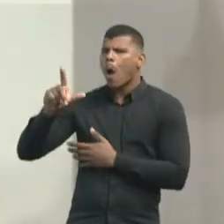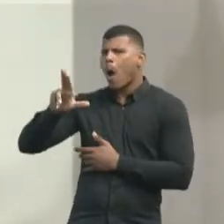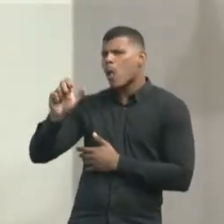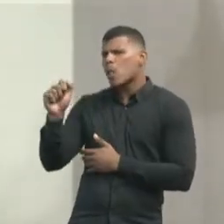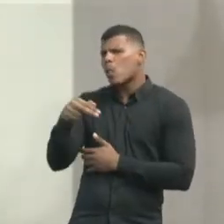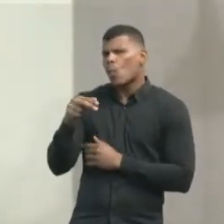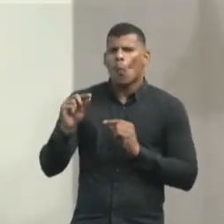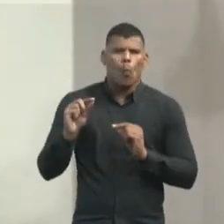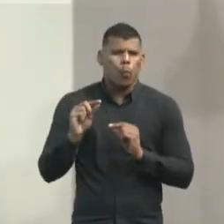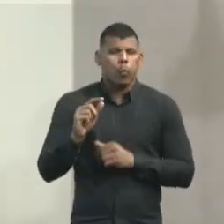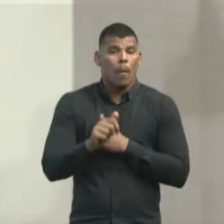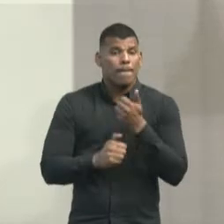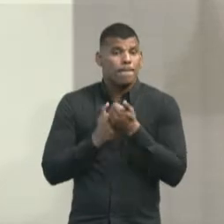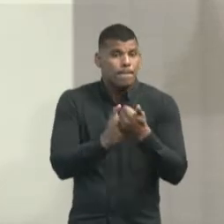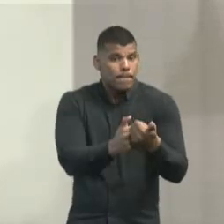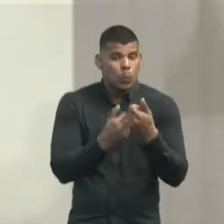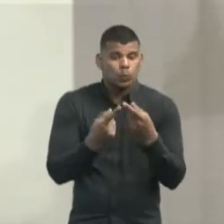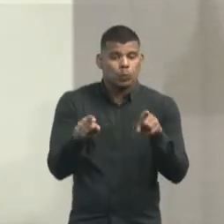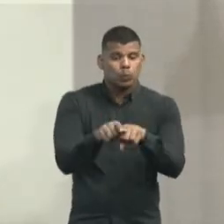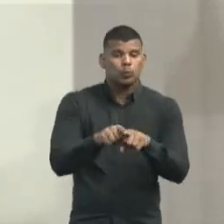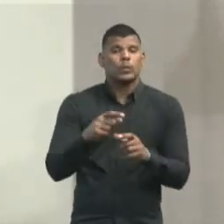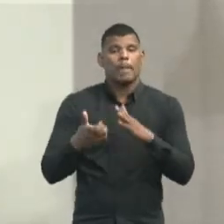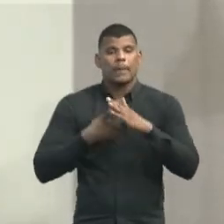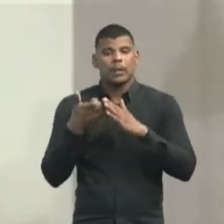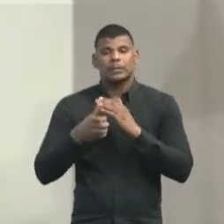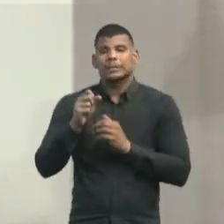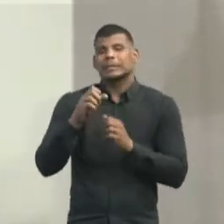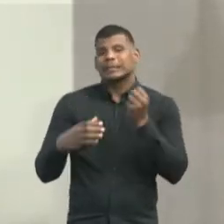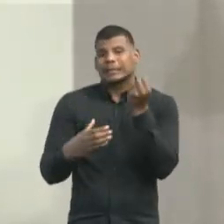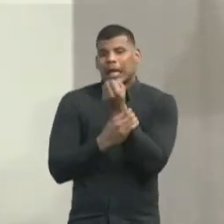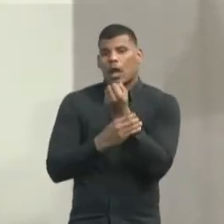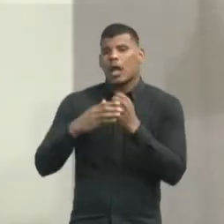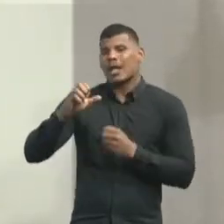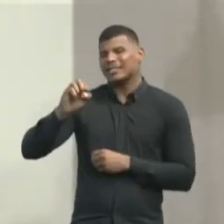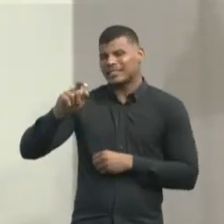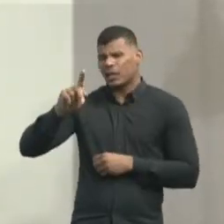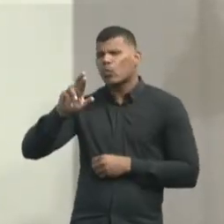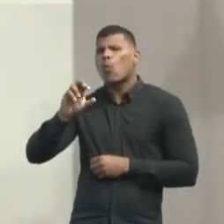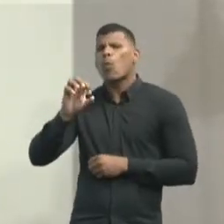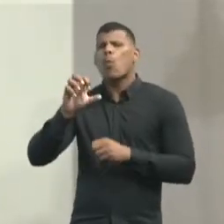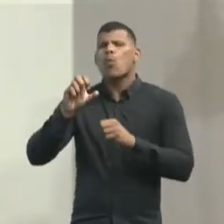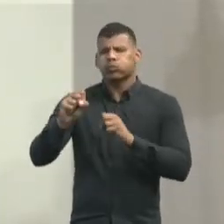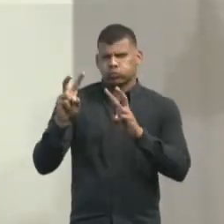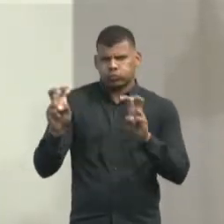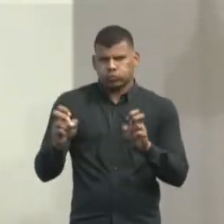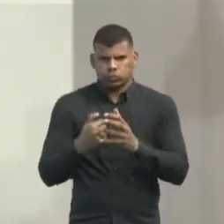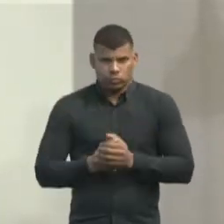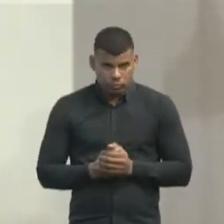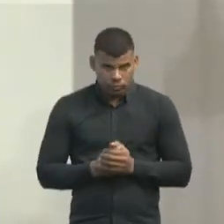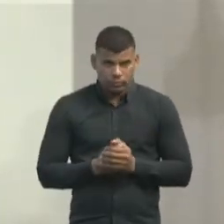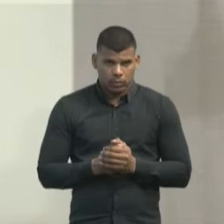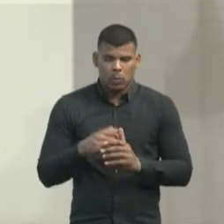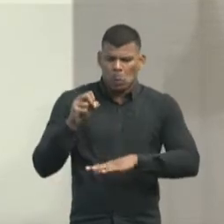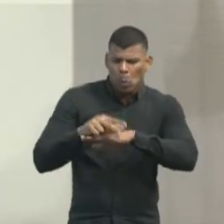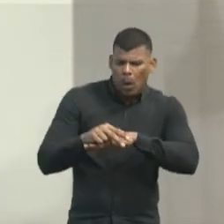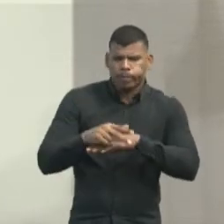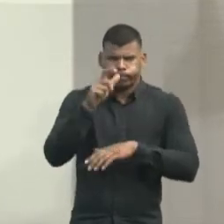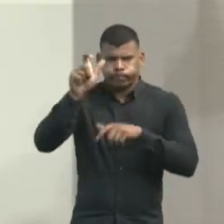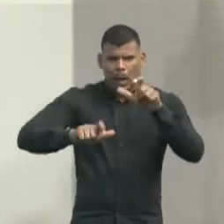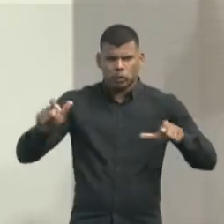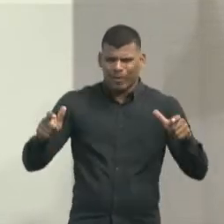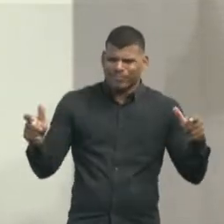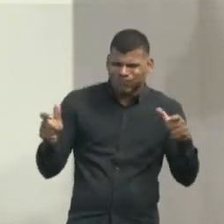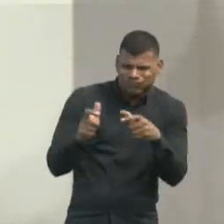de seguros. Apesar do quadro de funcionários ter sido reduzido durante a pandemia, ele também teve que usar